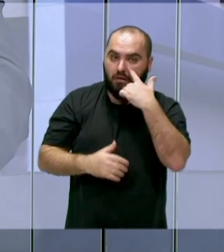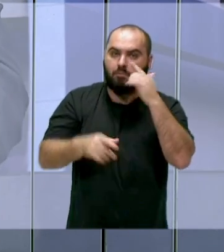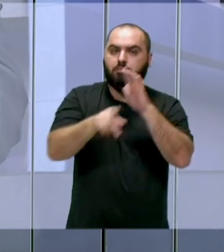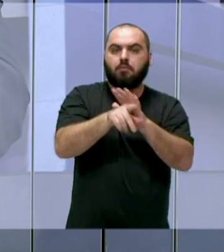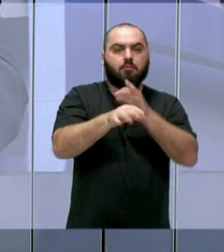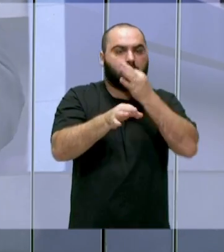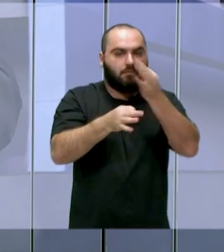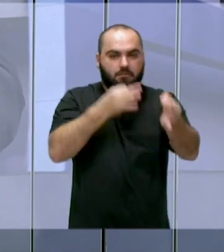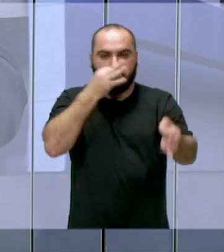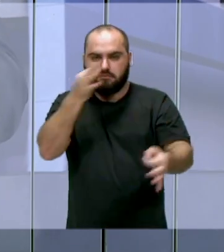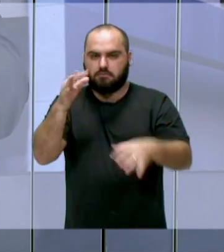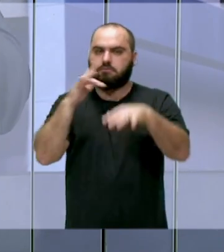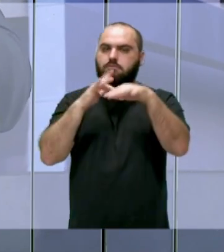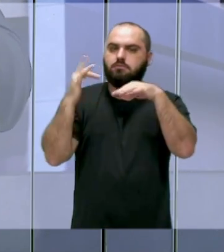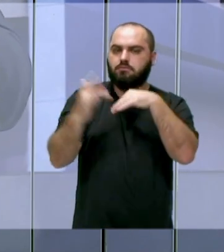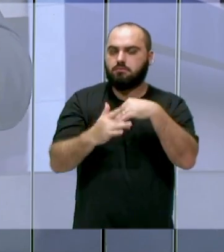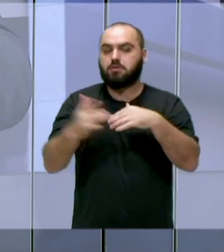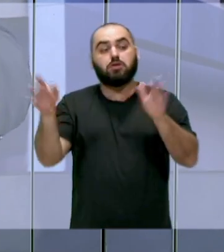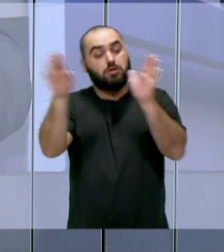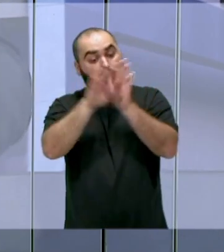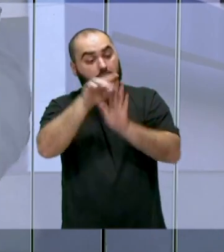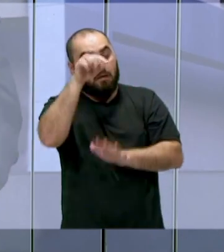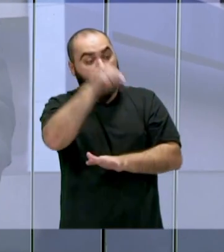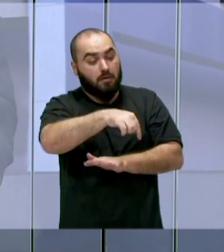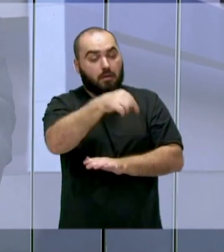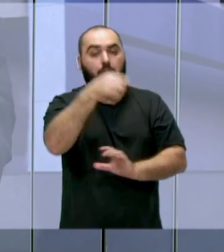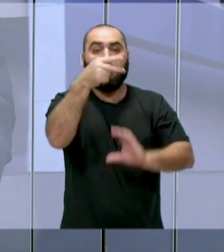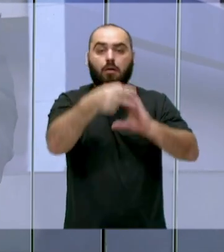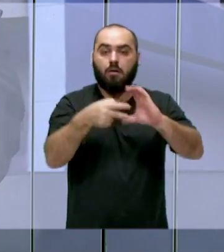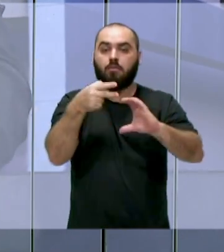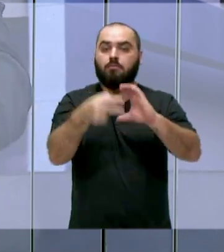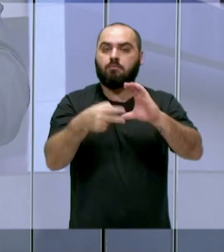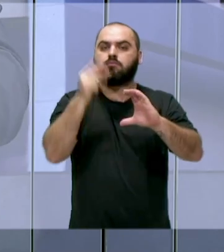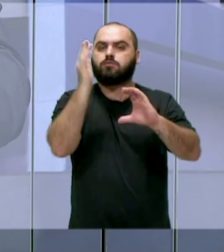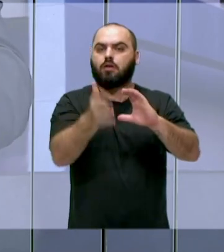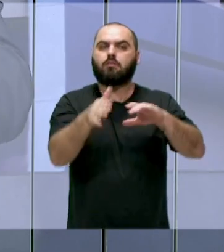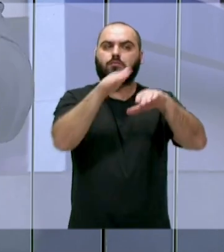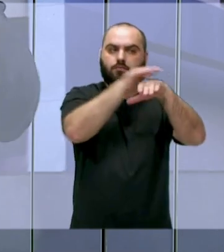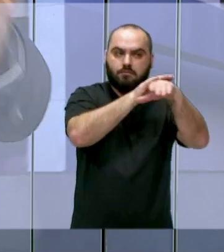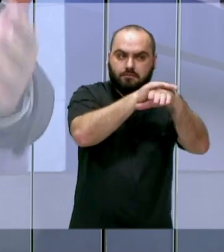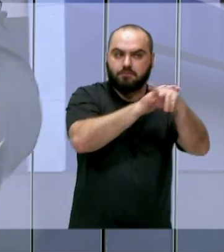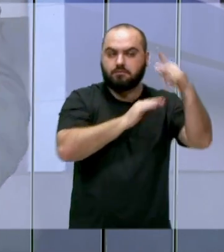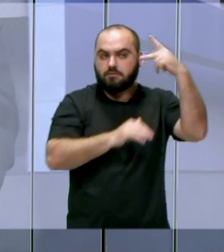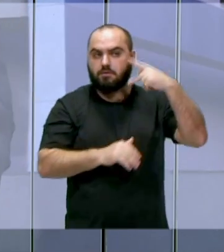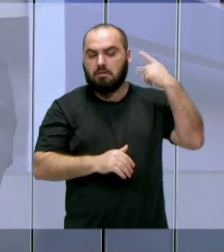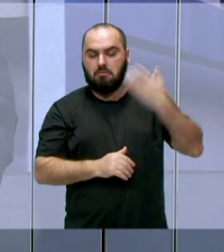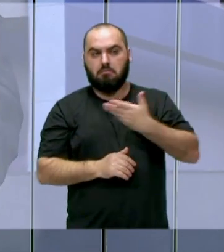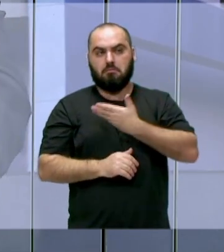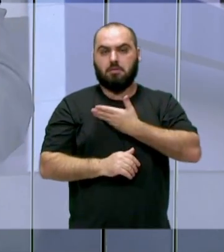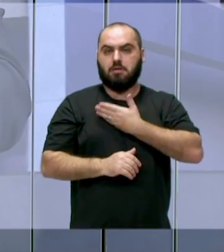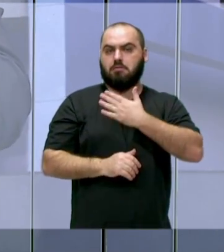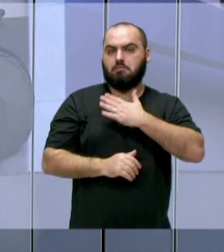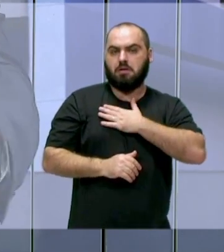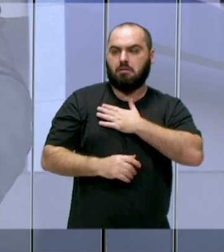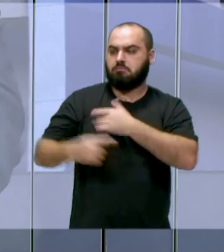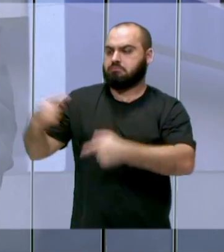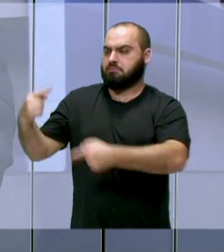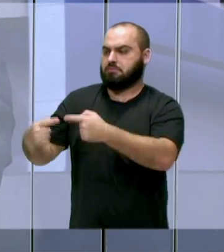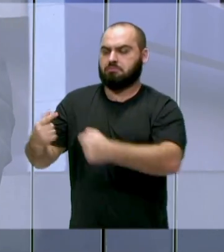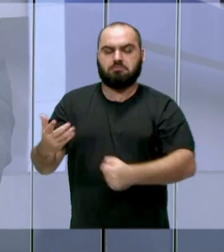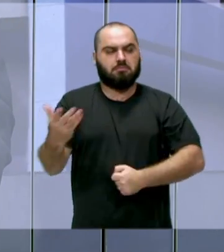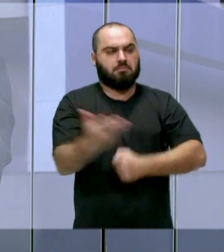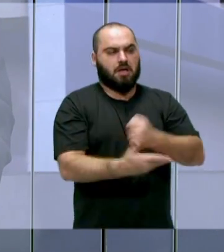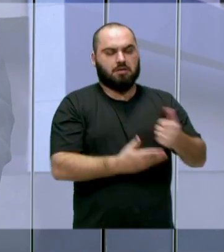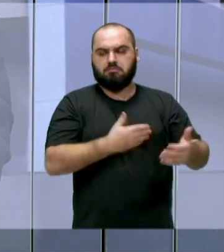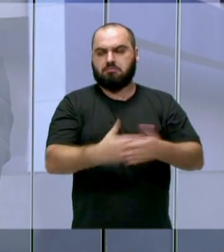pitacos em rede social, vinha, já frequentava a Casa para falar com alguns vereadores que são meus amigos, seja de oposição, de governo, enfim.